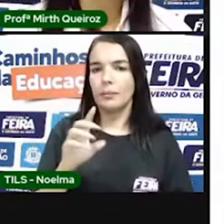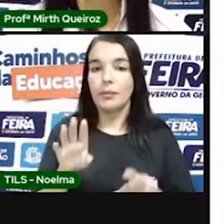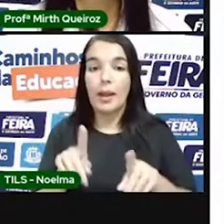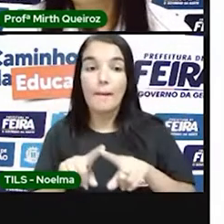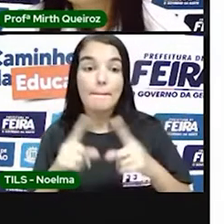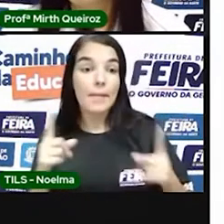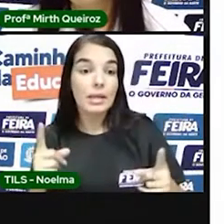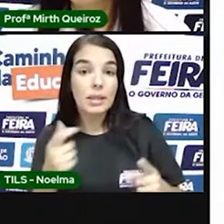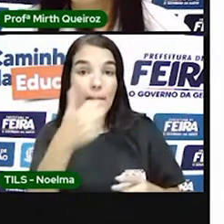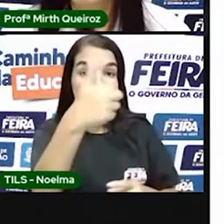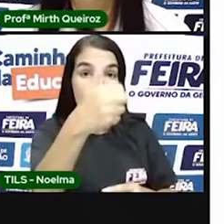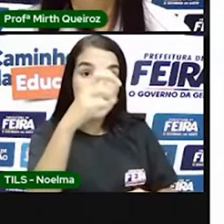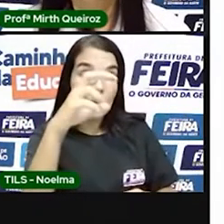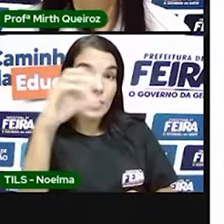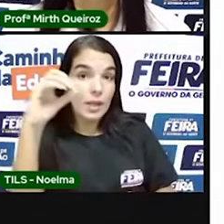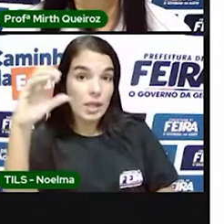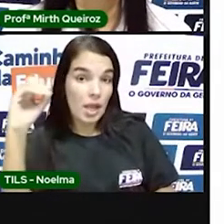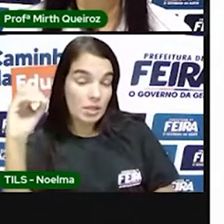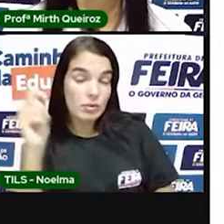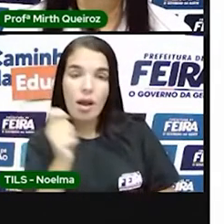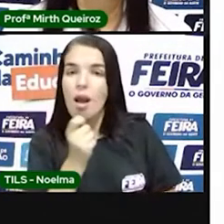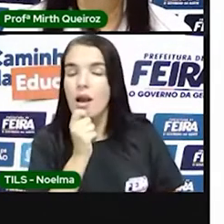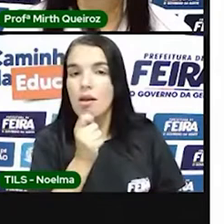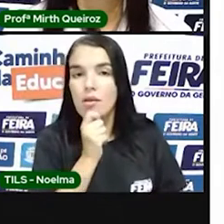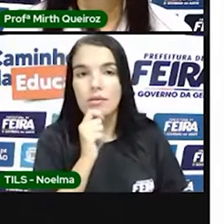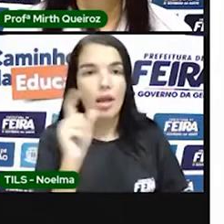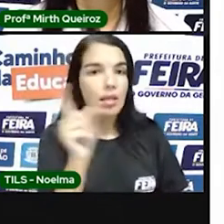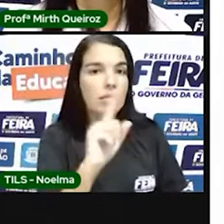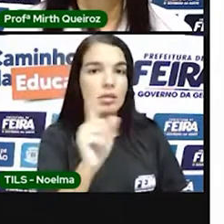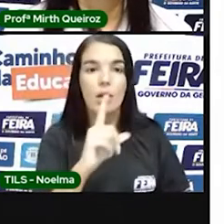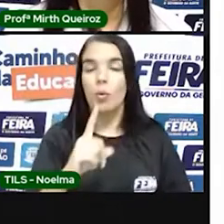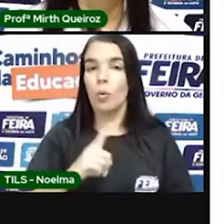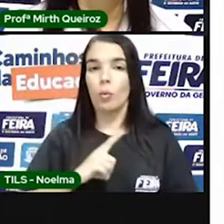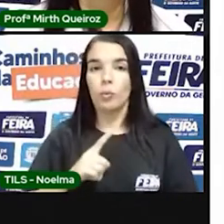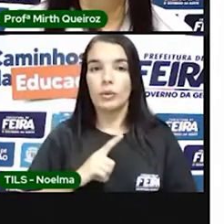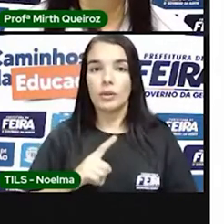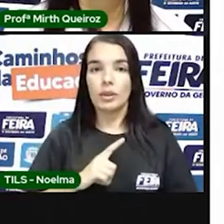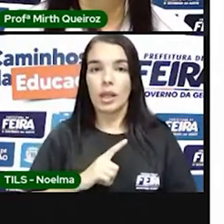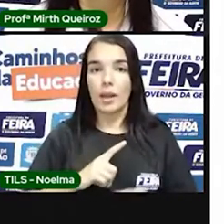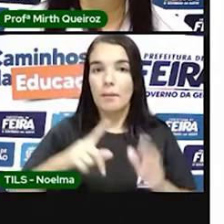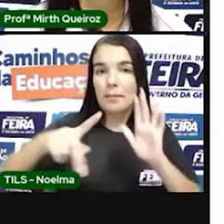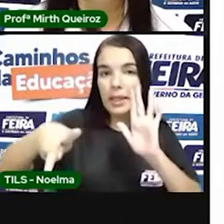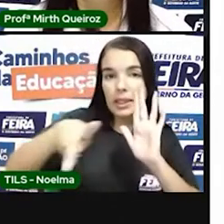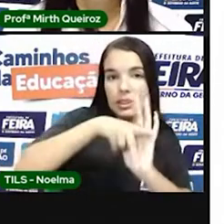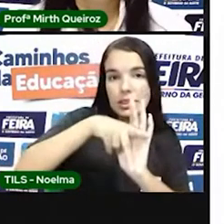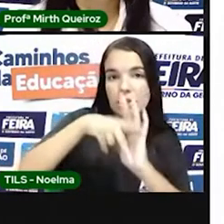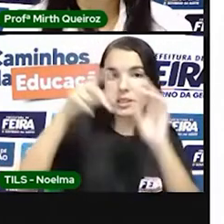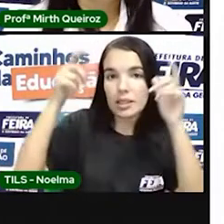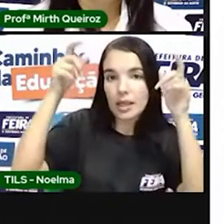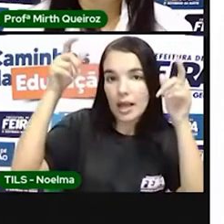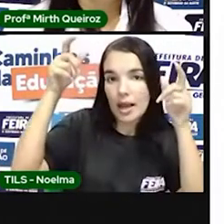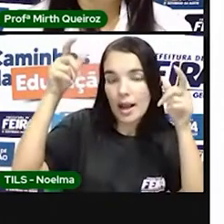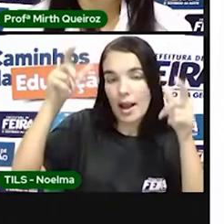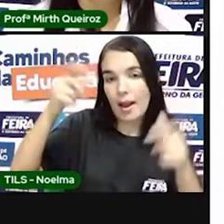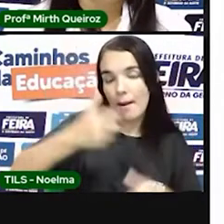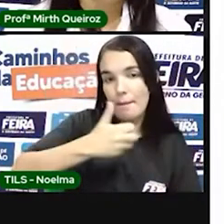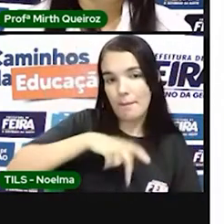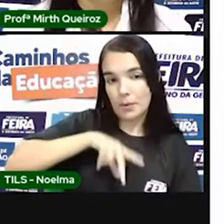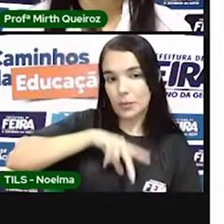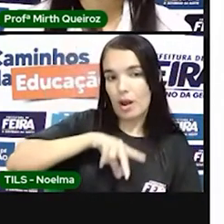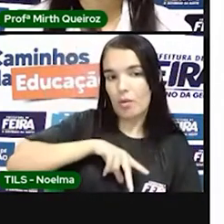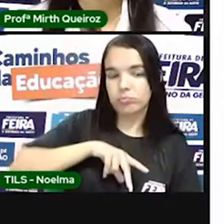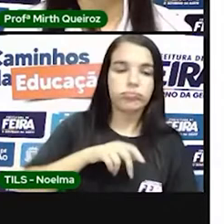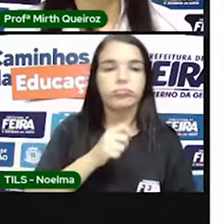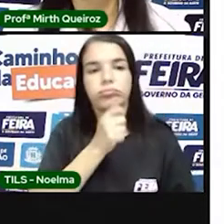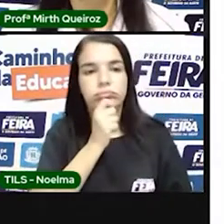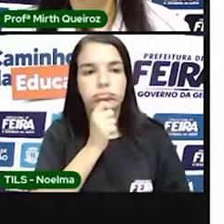Brasil ainda não foi colonizado, porque como eles estavam focados no comércio com a Índia, eles não sabiam, né? A Índia estava